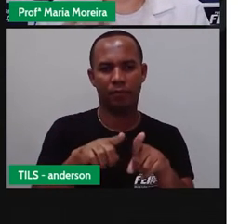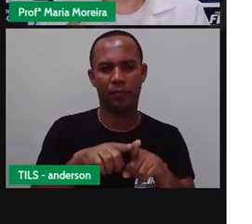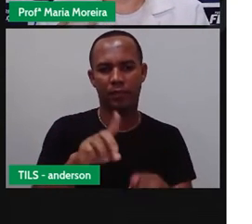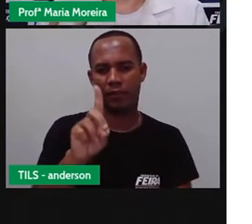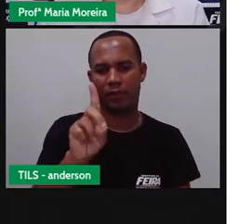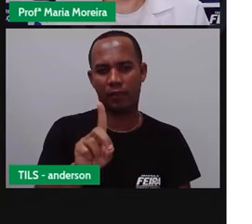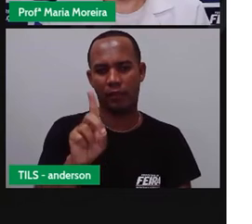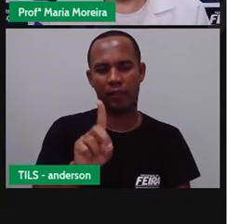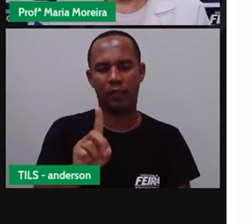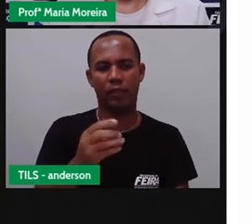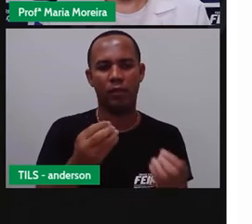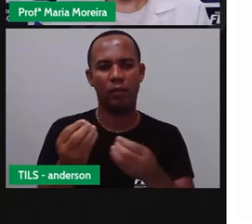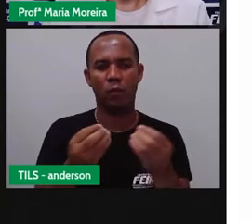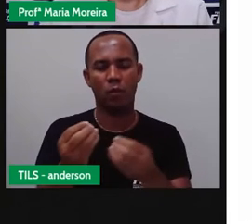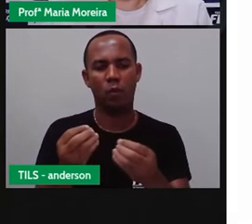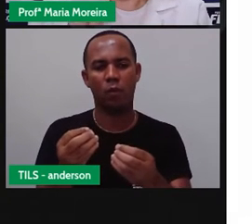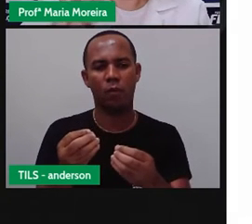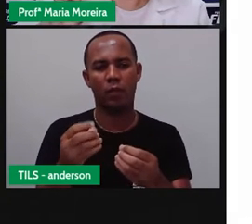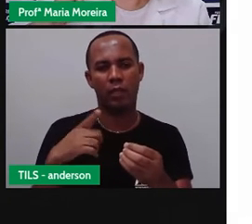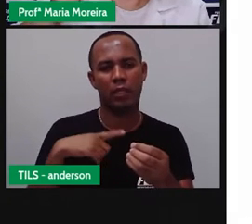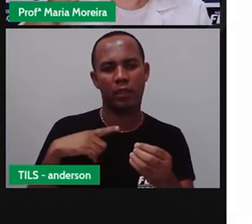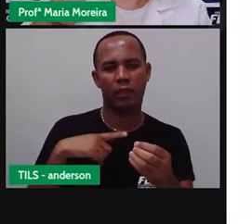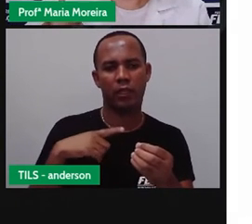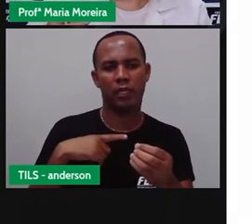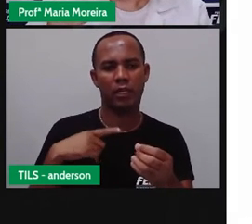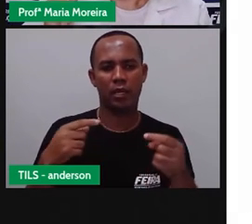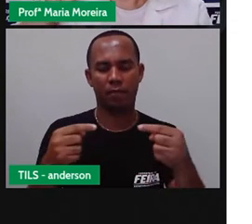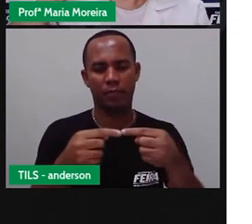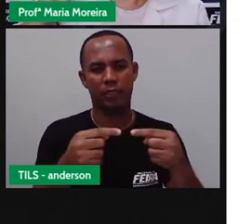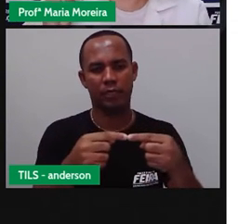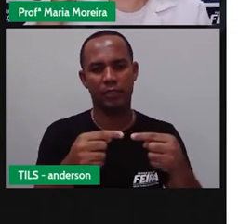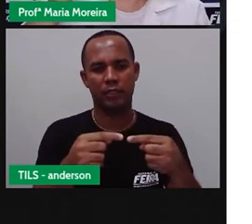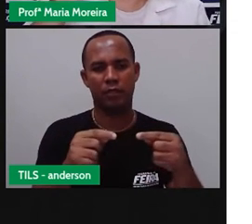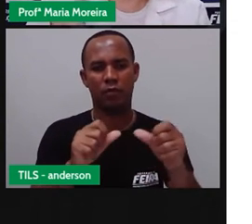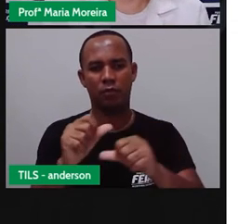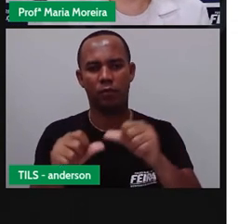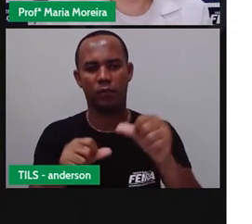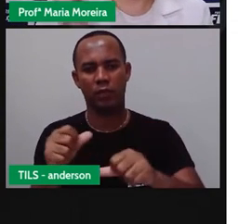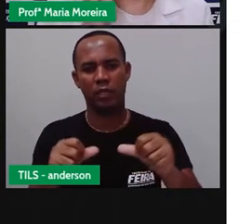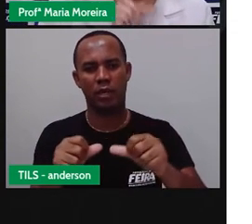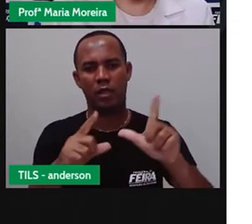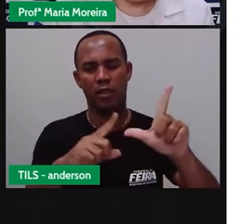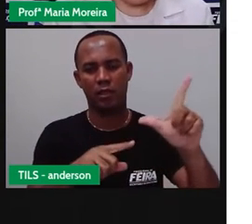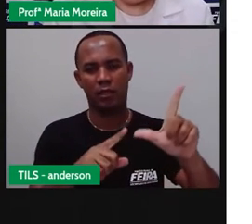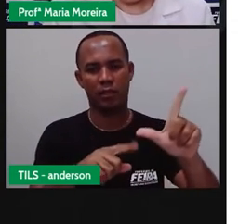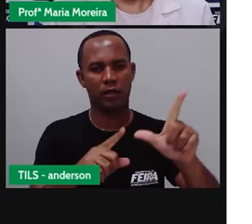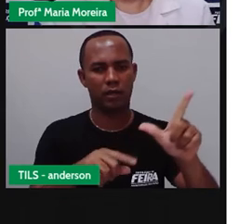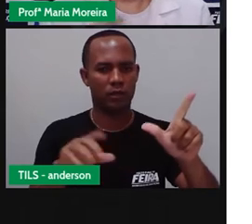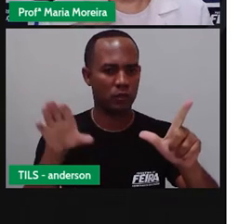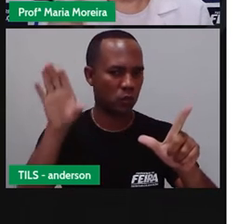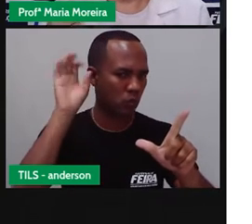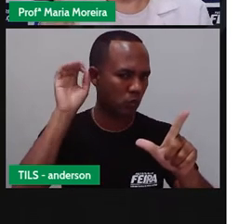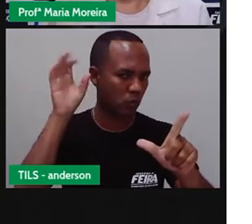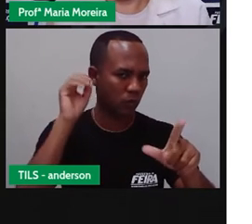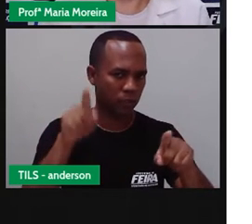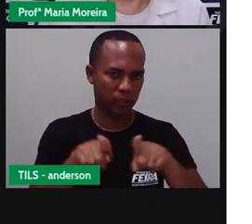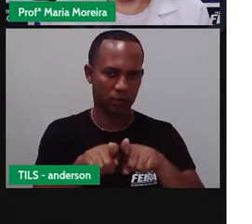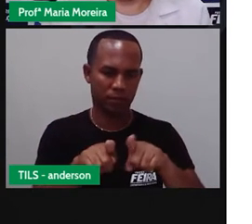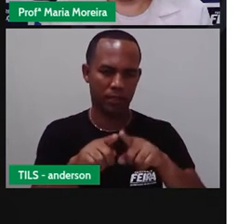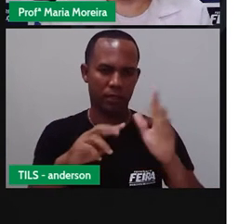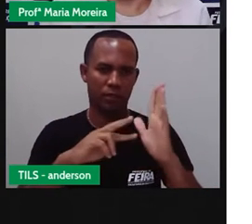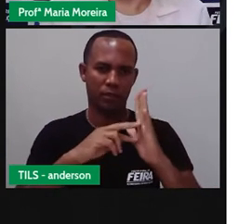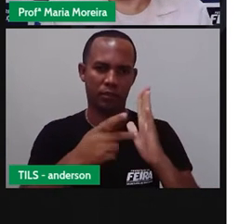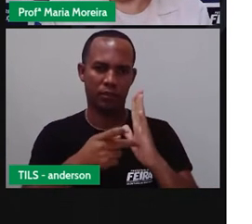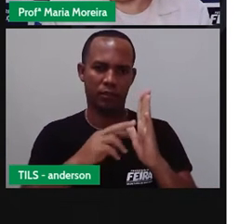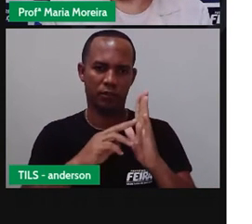sentidos diferentes a ela. Então, eu mudo a letra, mudo o som e também mudo o quê? O significado